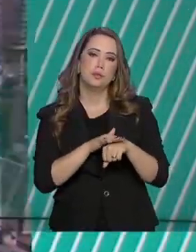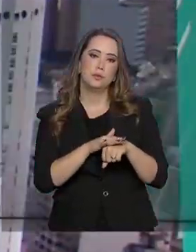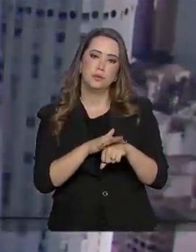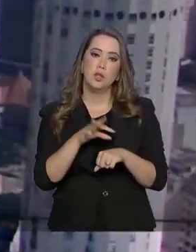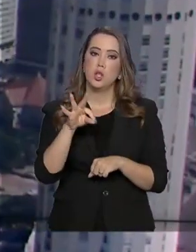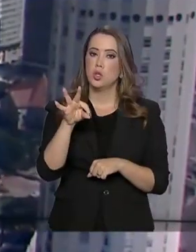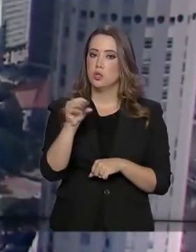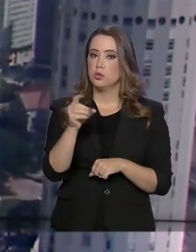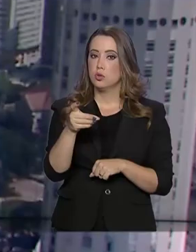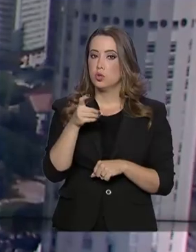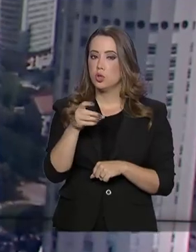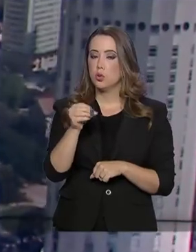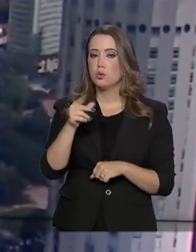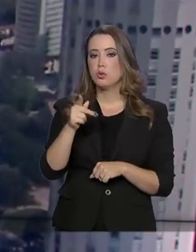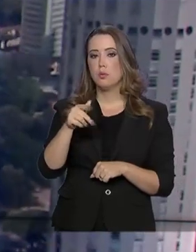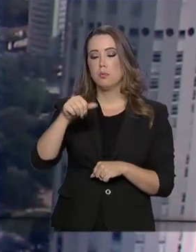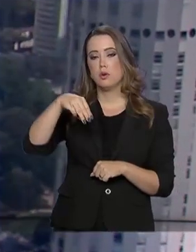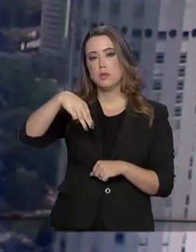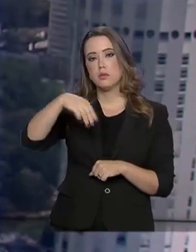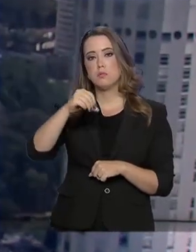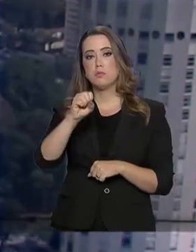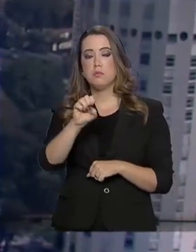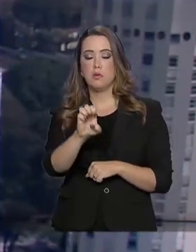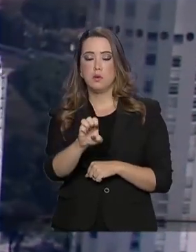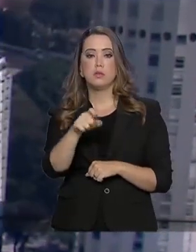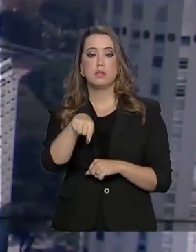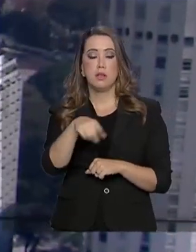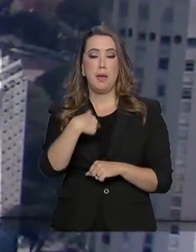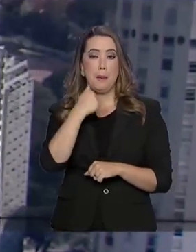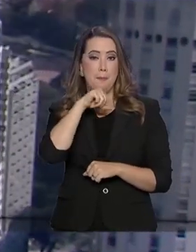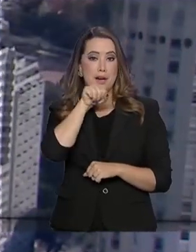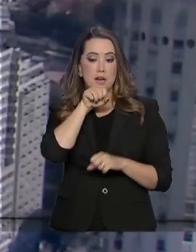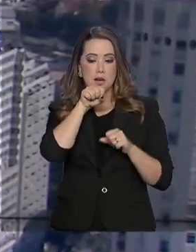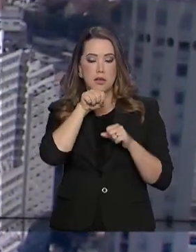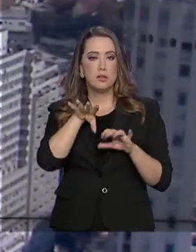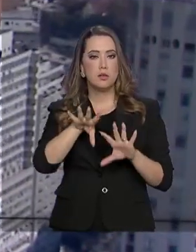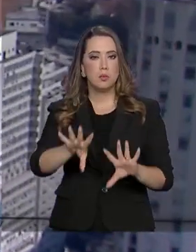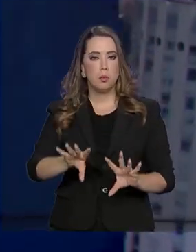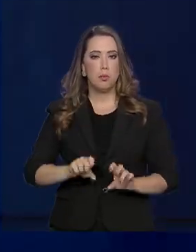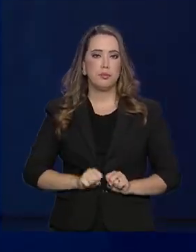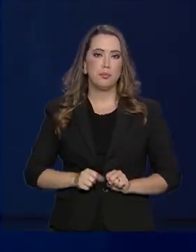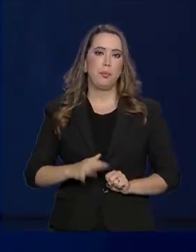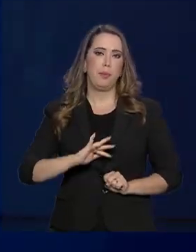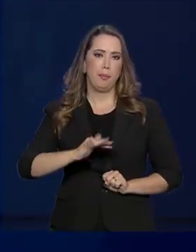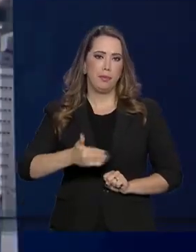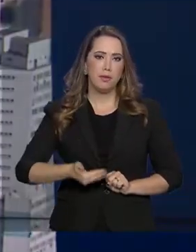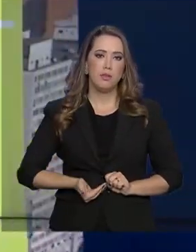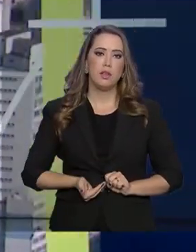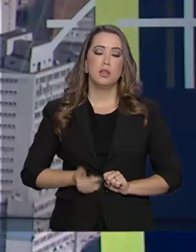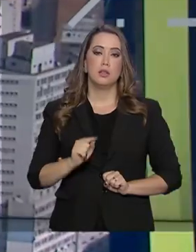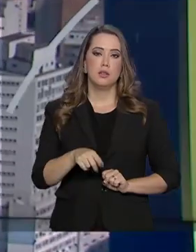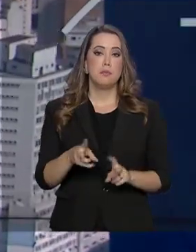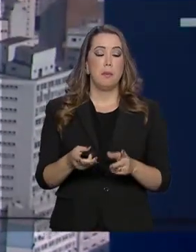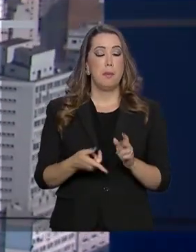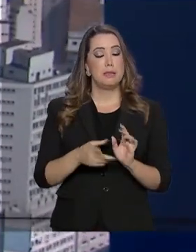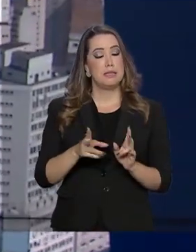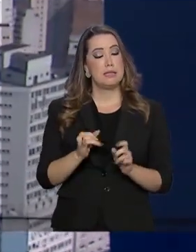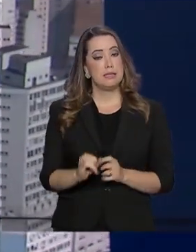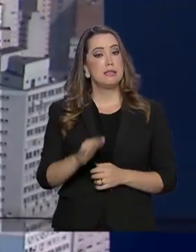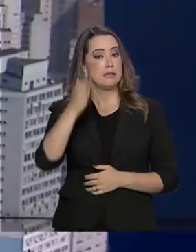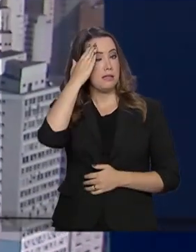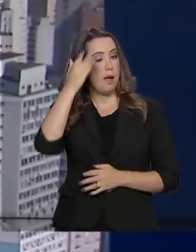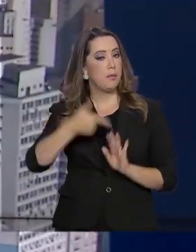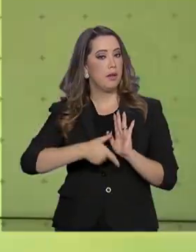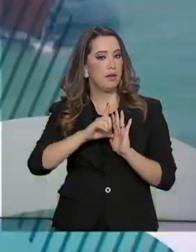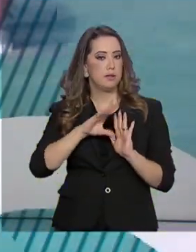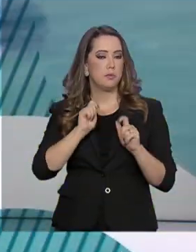toxoplasmose é transmitida da mãe para o filho durante a gravidez. Com o diagnóstico precoce, é possível melhorar a qualidade de vida